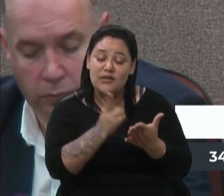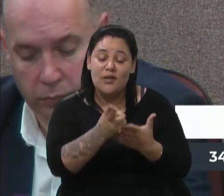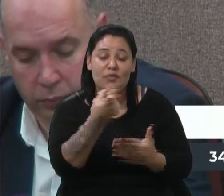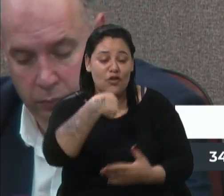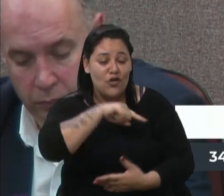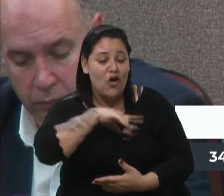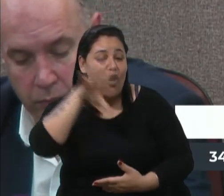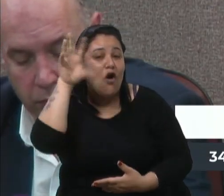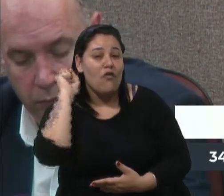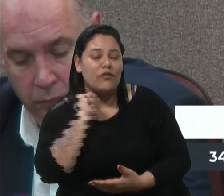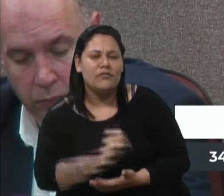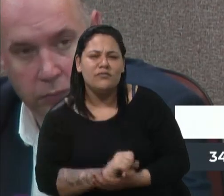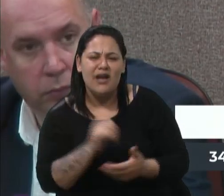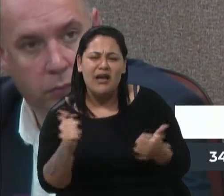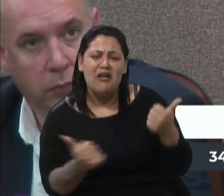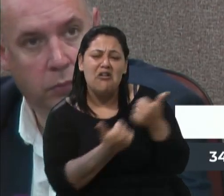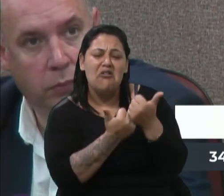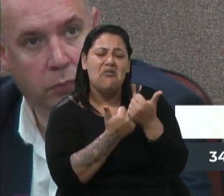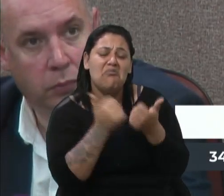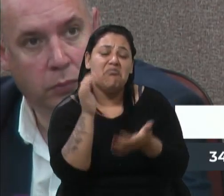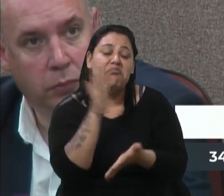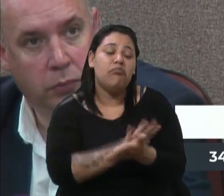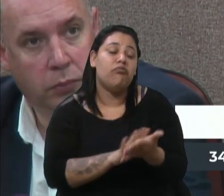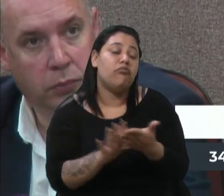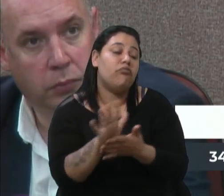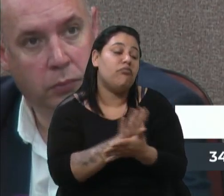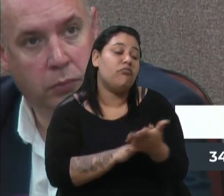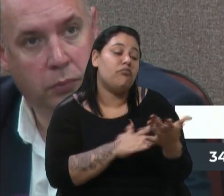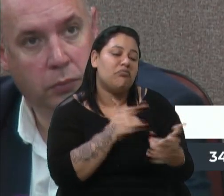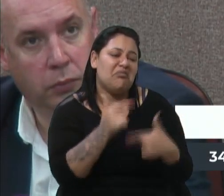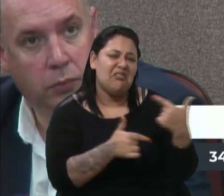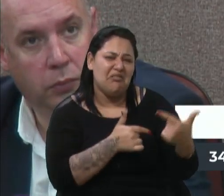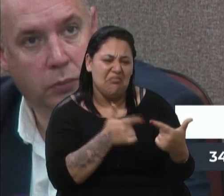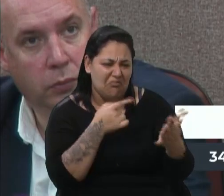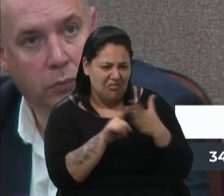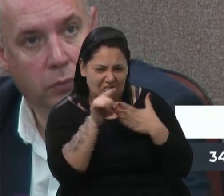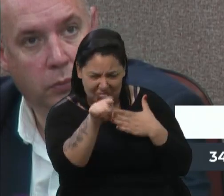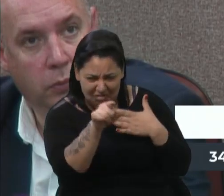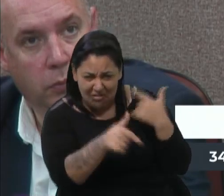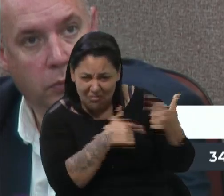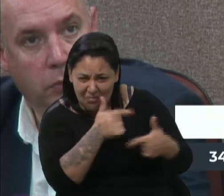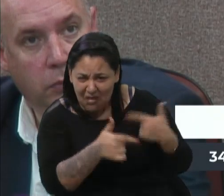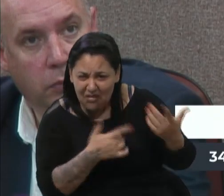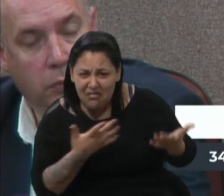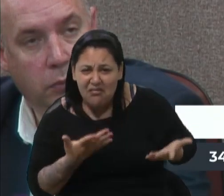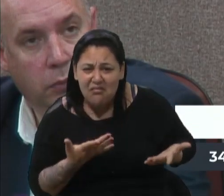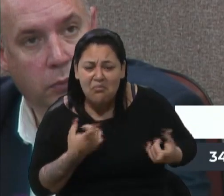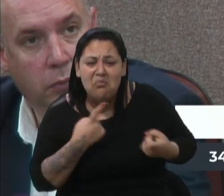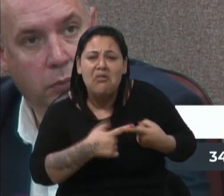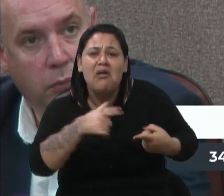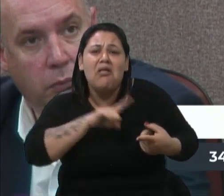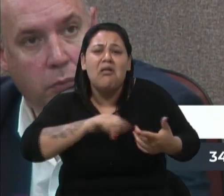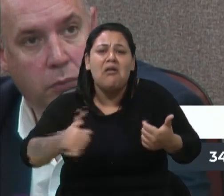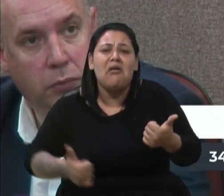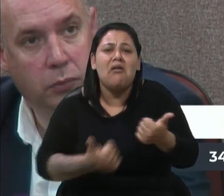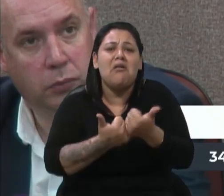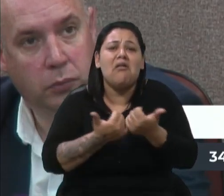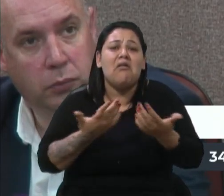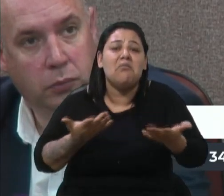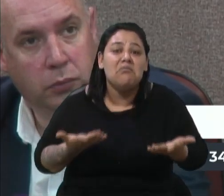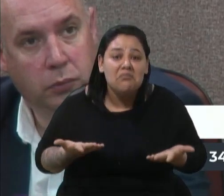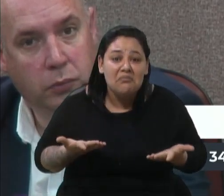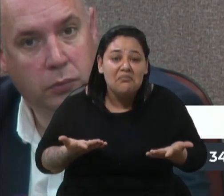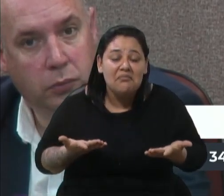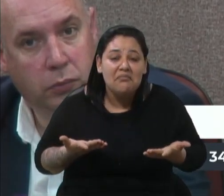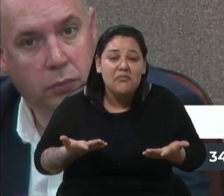assessores não fazem nada, vocês trabalham, para que assessor? Então, perante a